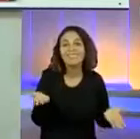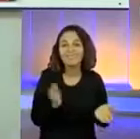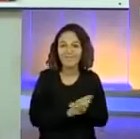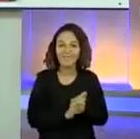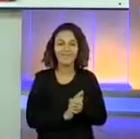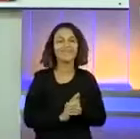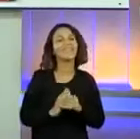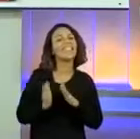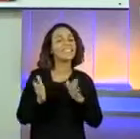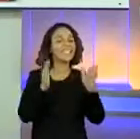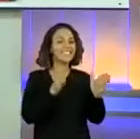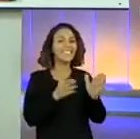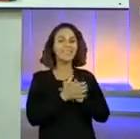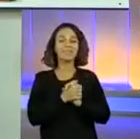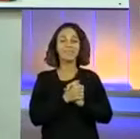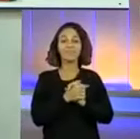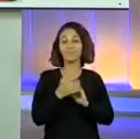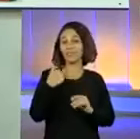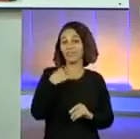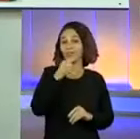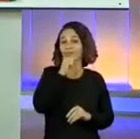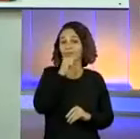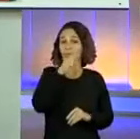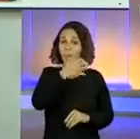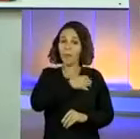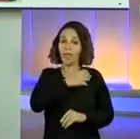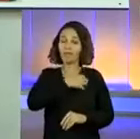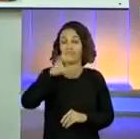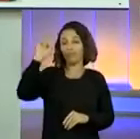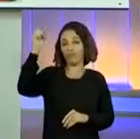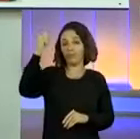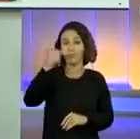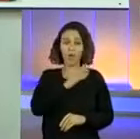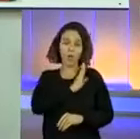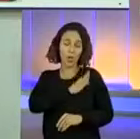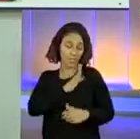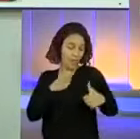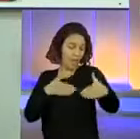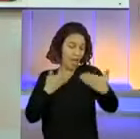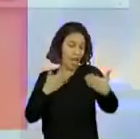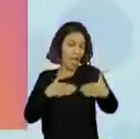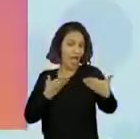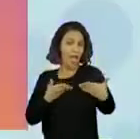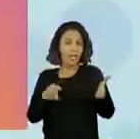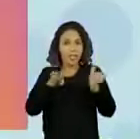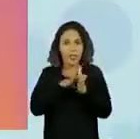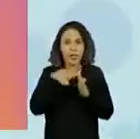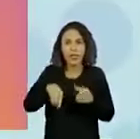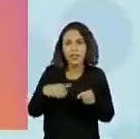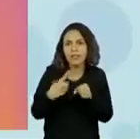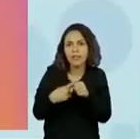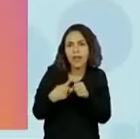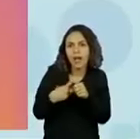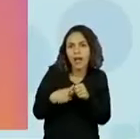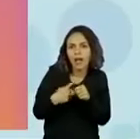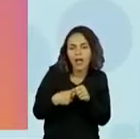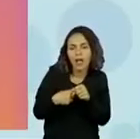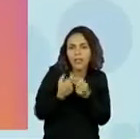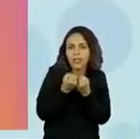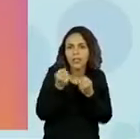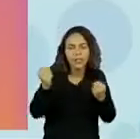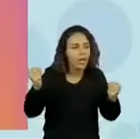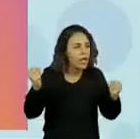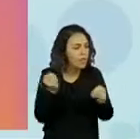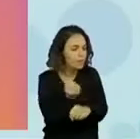legal, olha só. Meus avós vieram da Bahia com o coração cheio de alegria. Chegaram na cidade grande. Eita, que